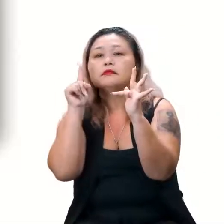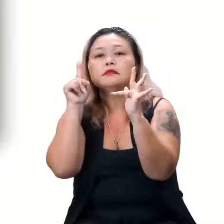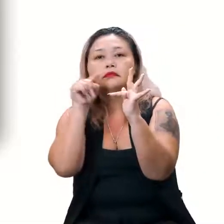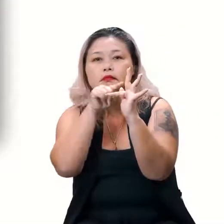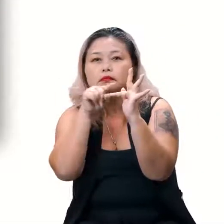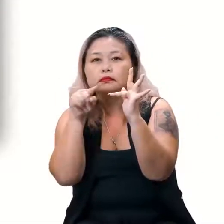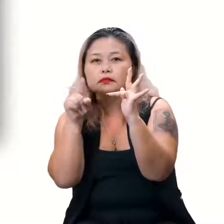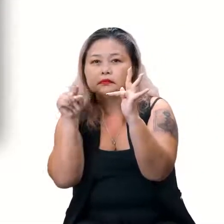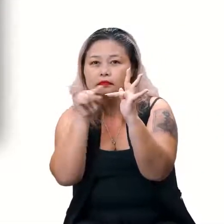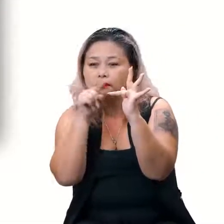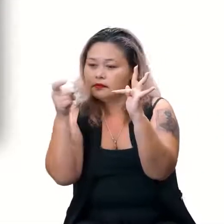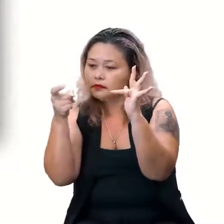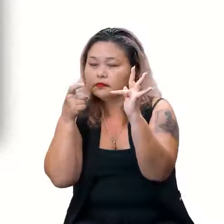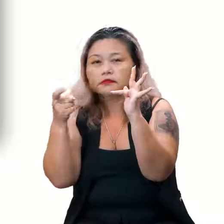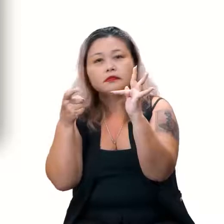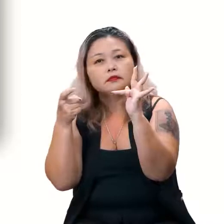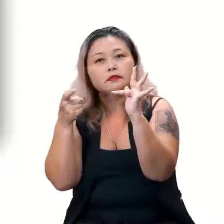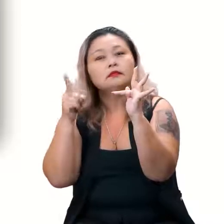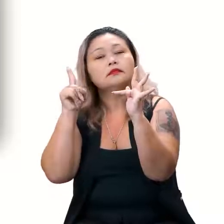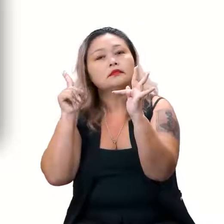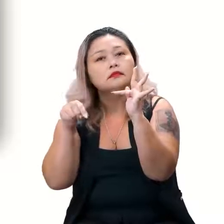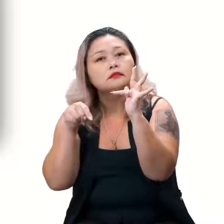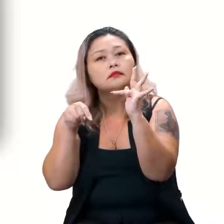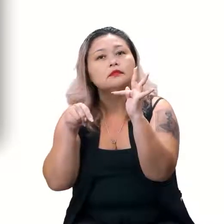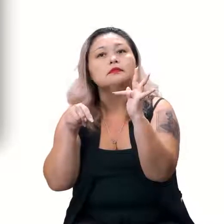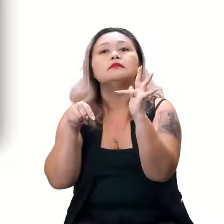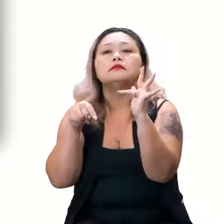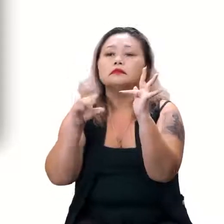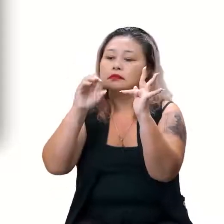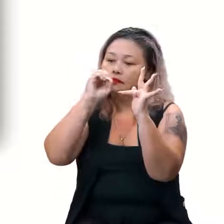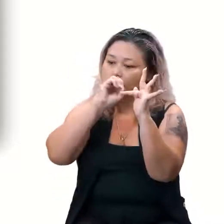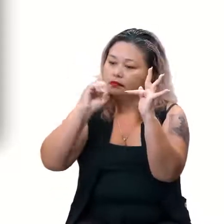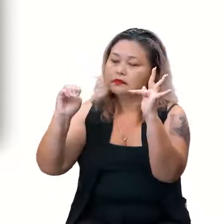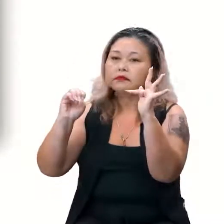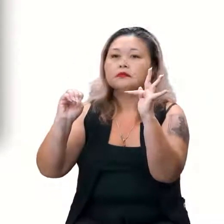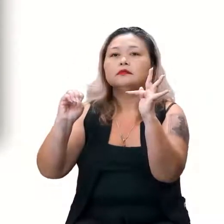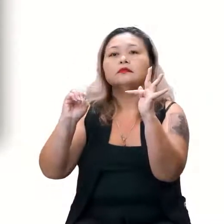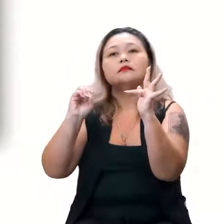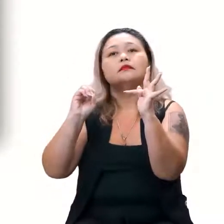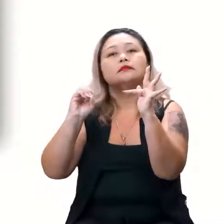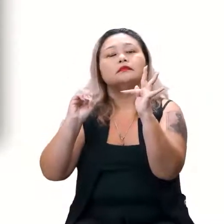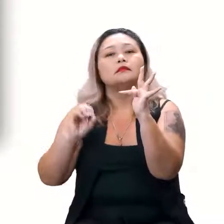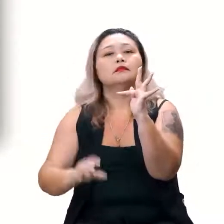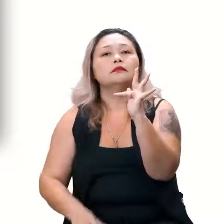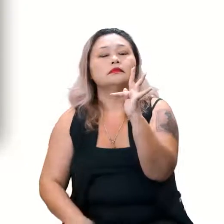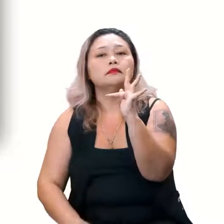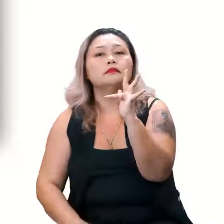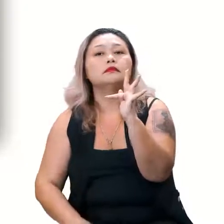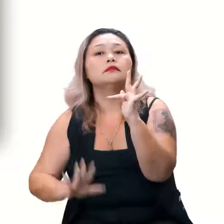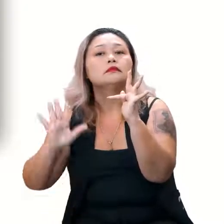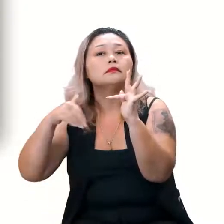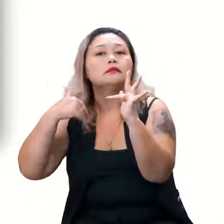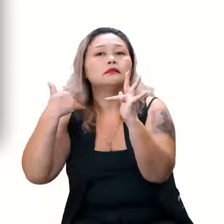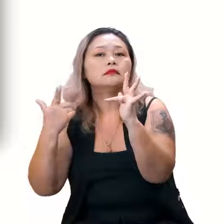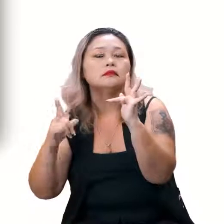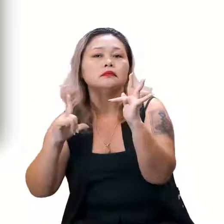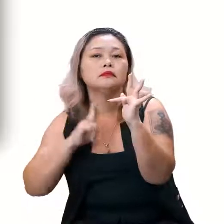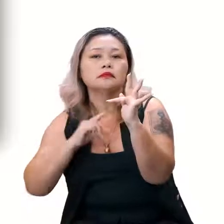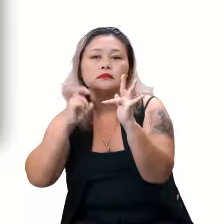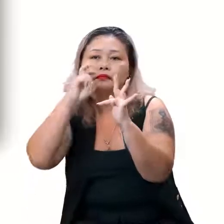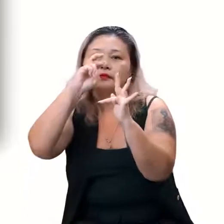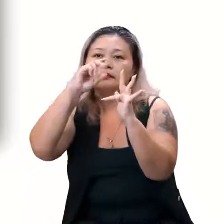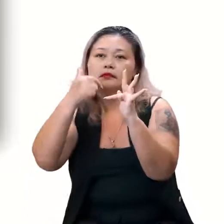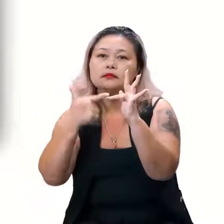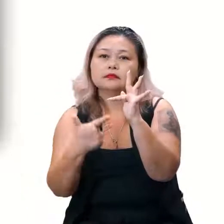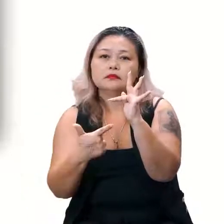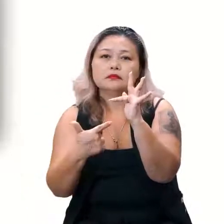toca o eixo X, é o meu zero da função, né? Então, eu tenho aí 5 sobre 2